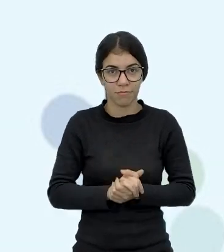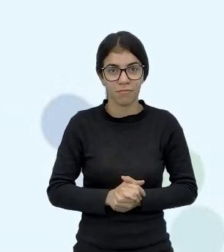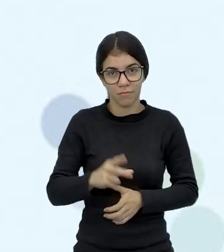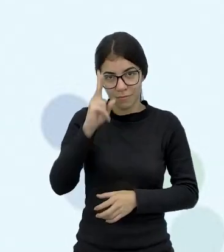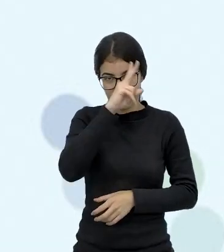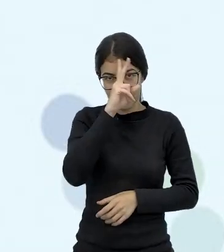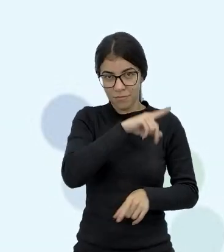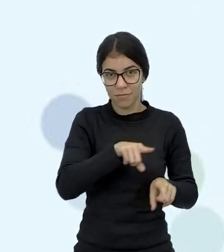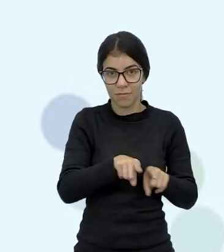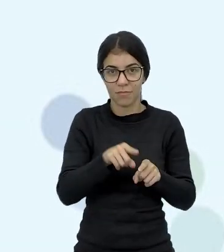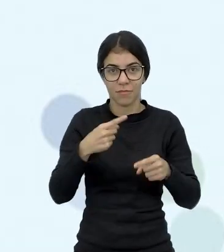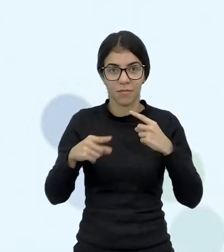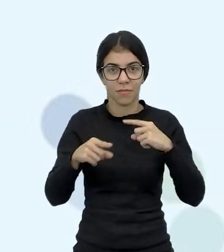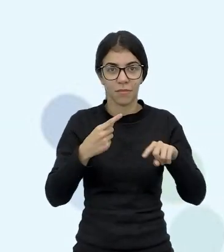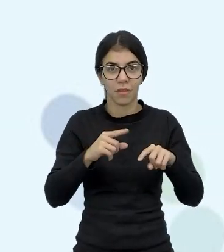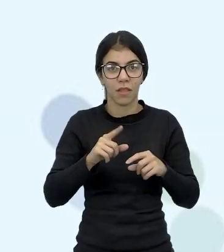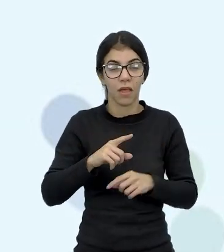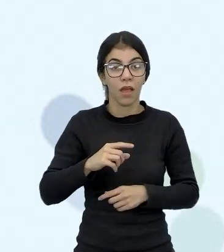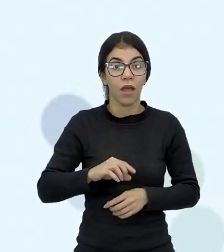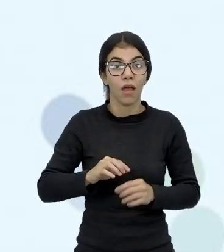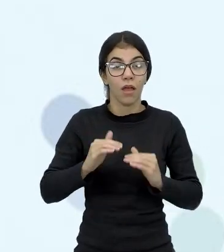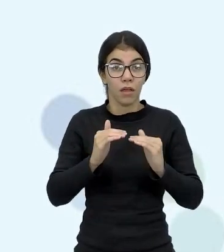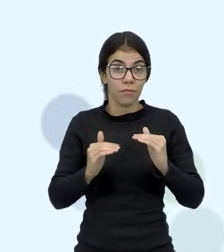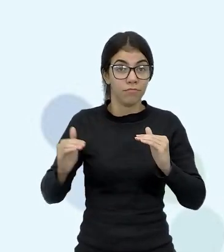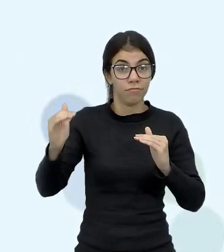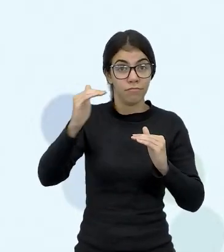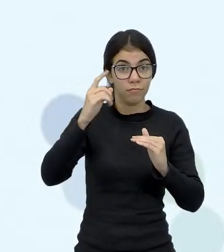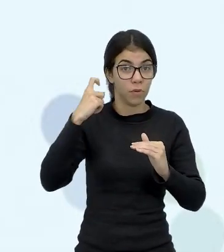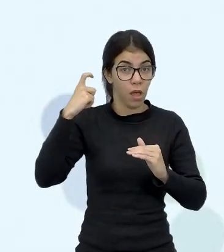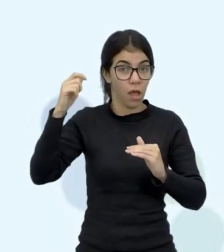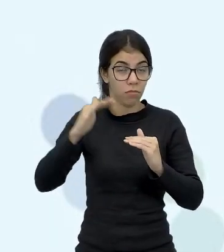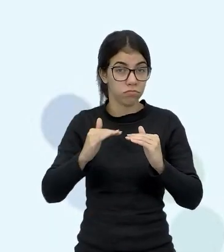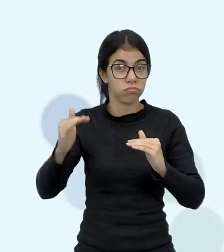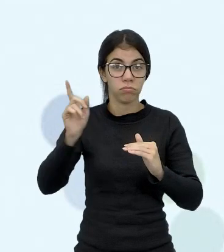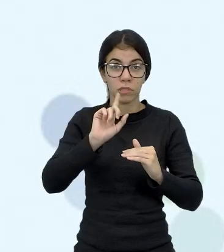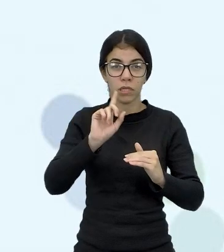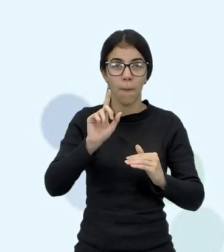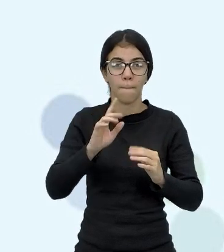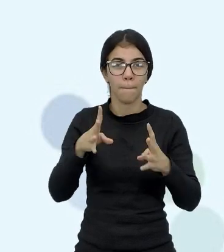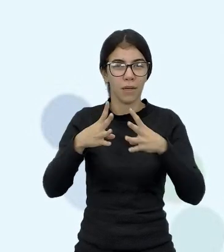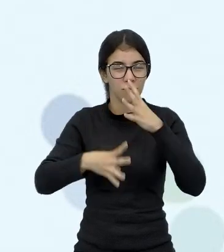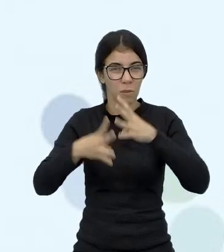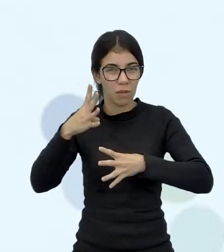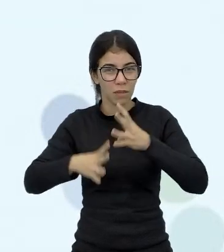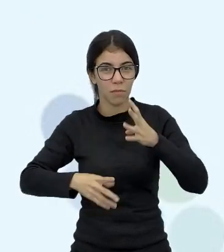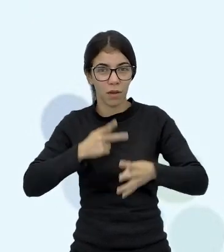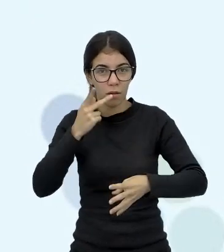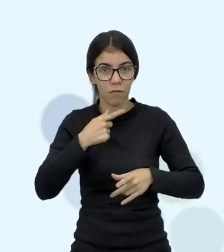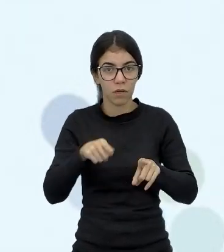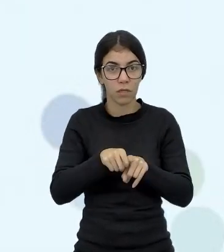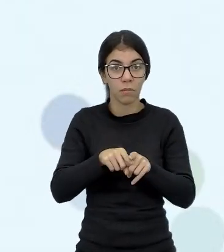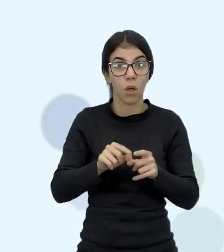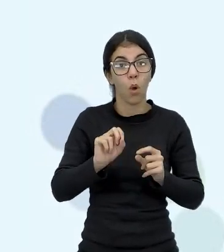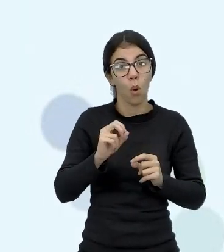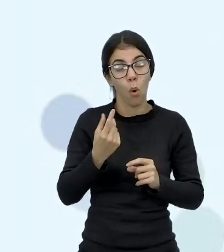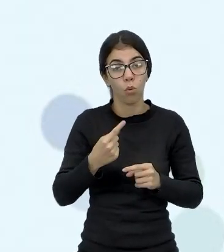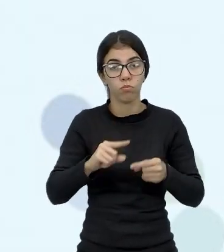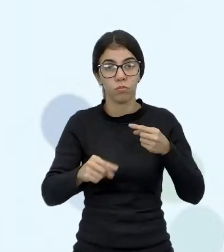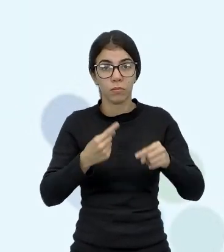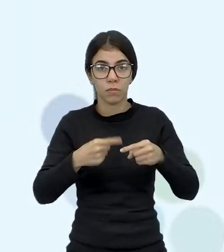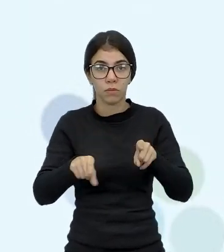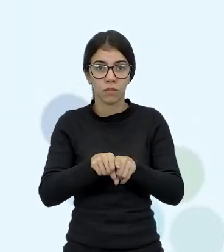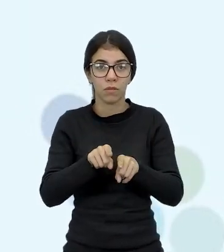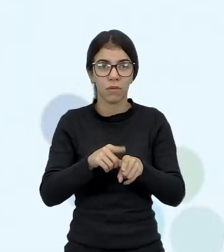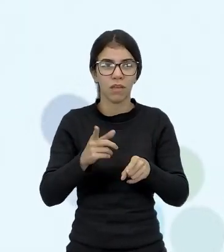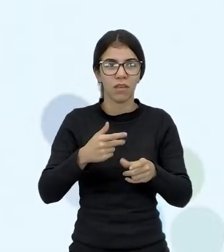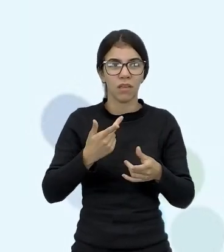Lembrando que essa musiquinha não pode estar muito alta para não atrapalhar a sua fala e também não pode ser uma música que chame mais atenção do